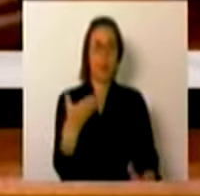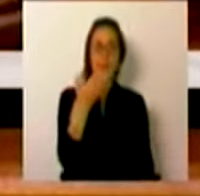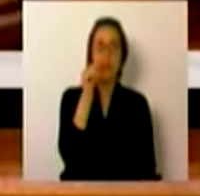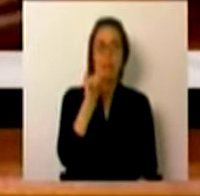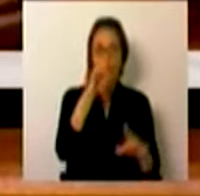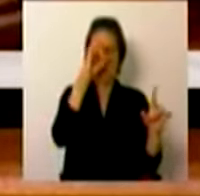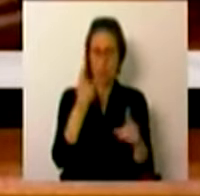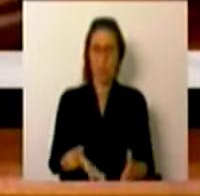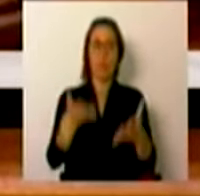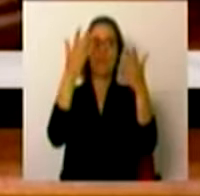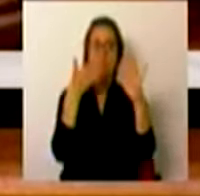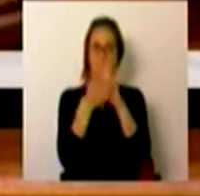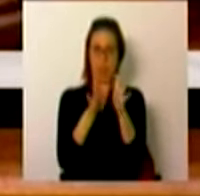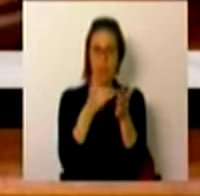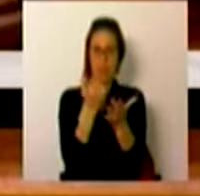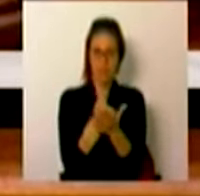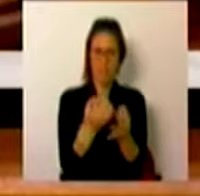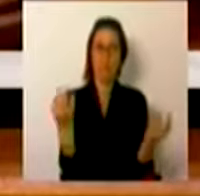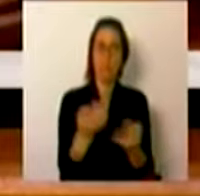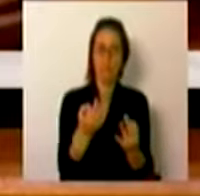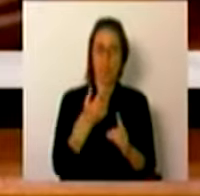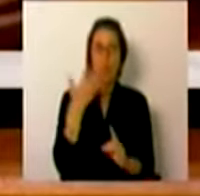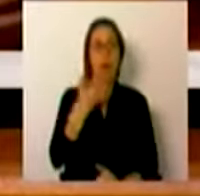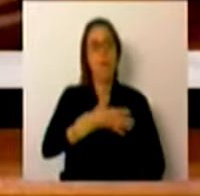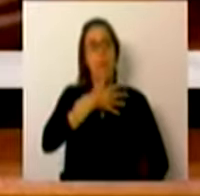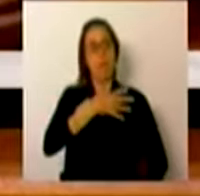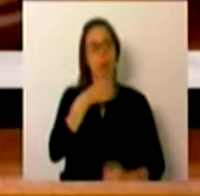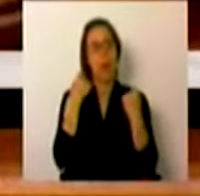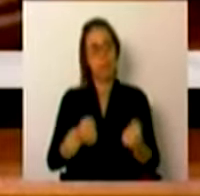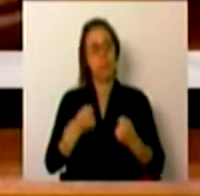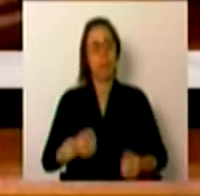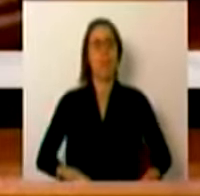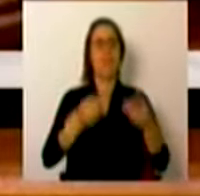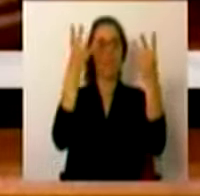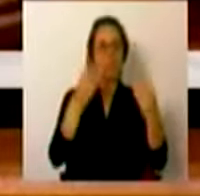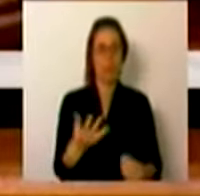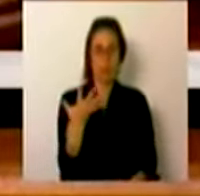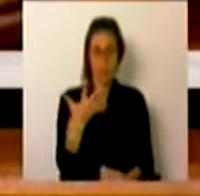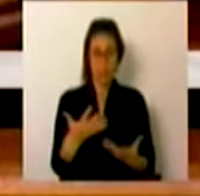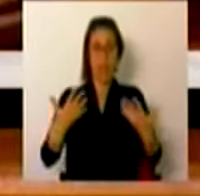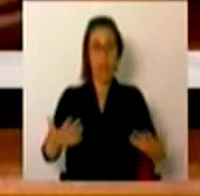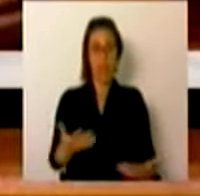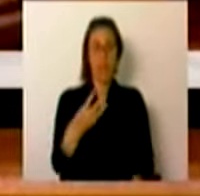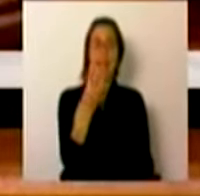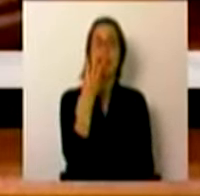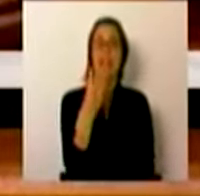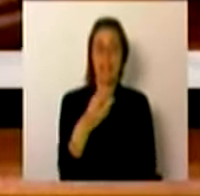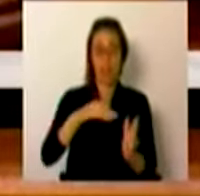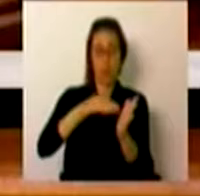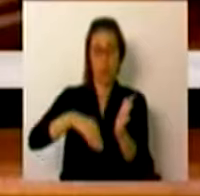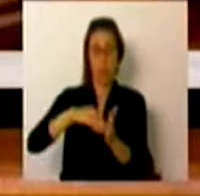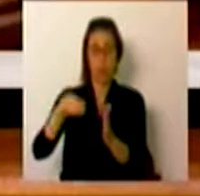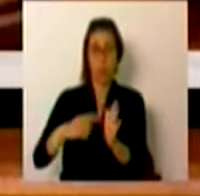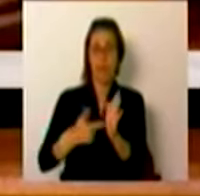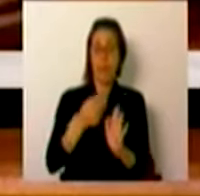mil docentes conseguiram o vínculo de trabalho permanente que há muito perseguiam sem sucesso. Em vez de 5, agora são 3 os contratos